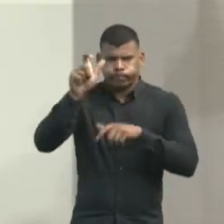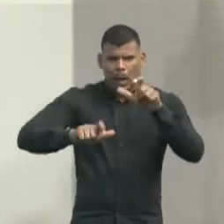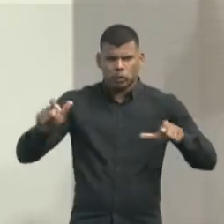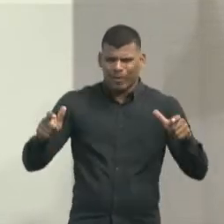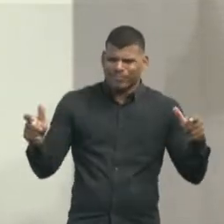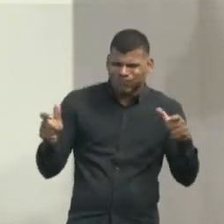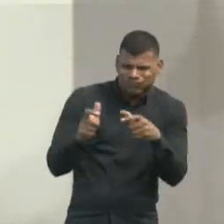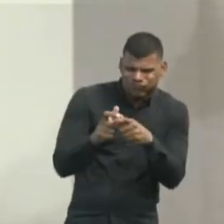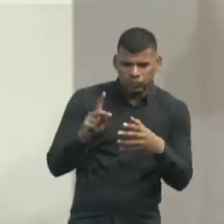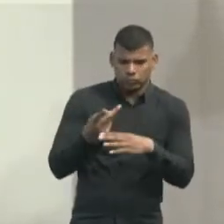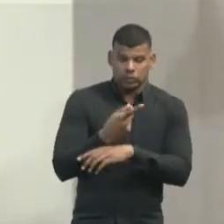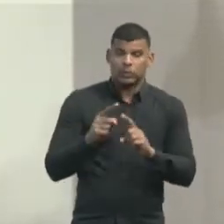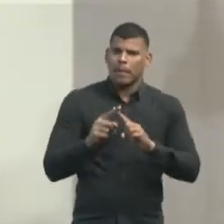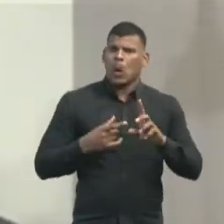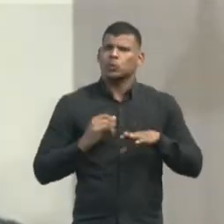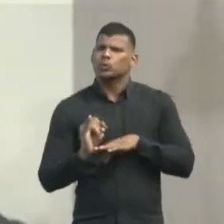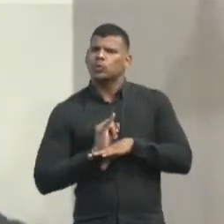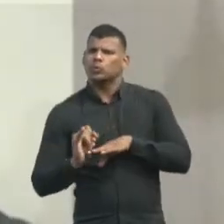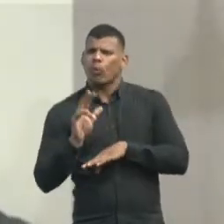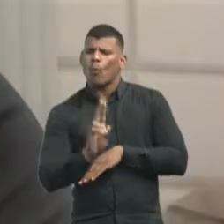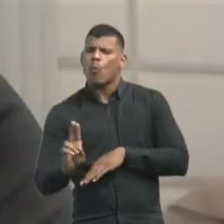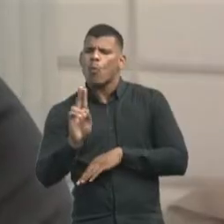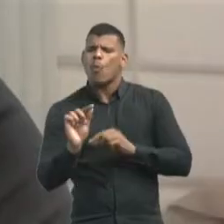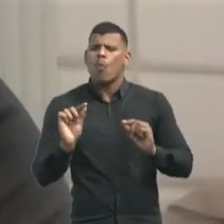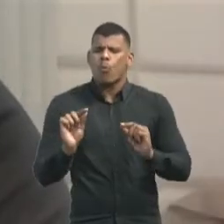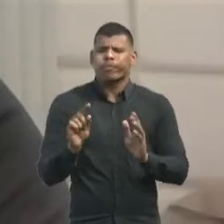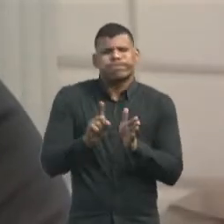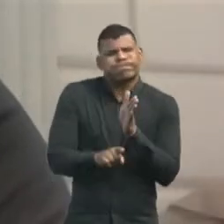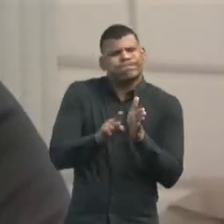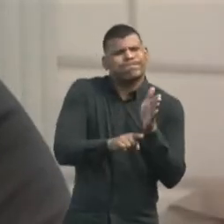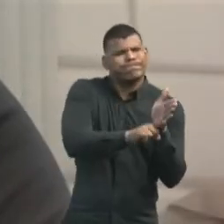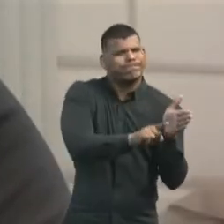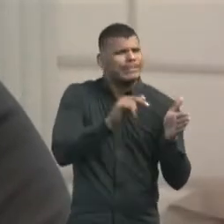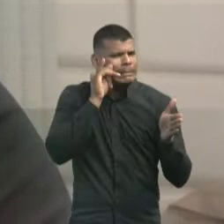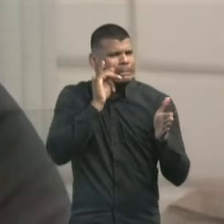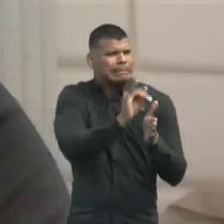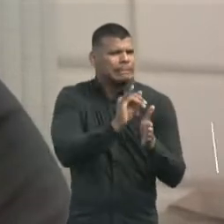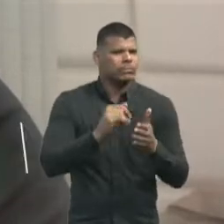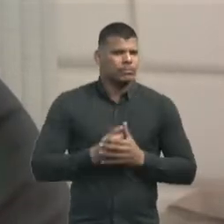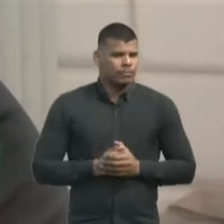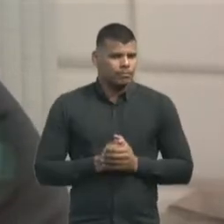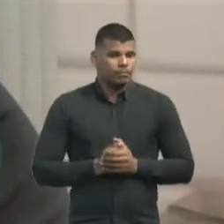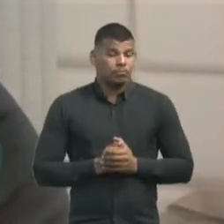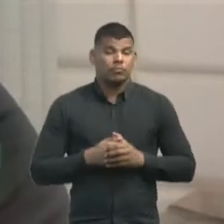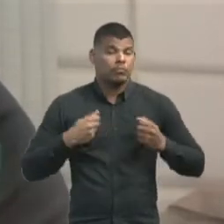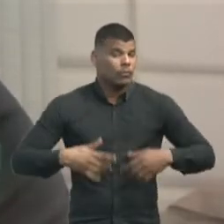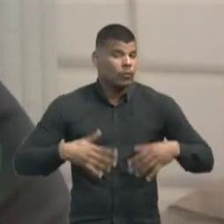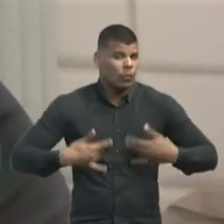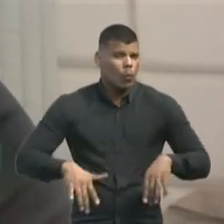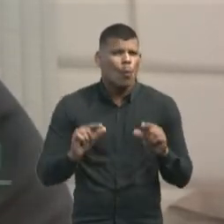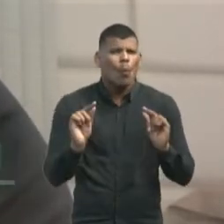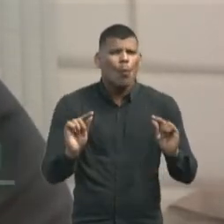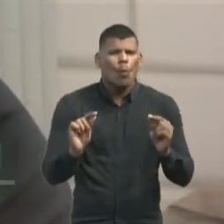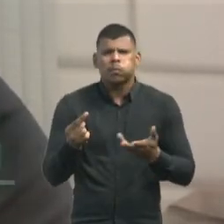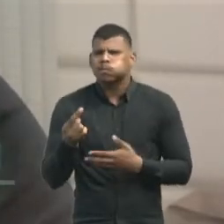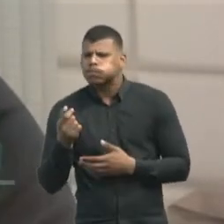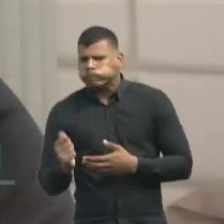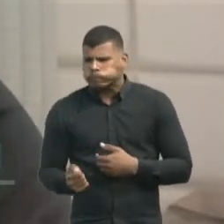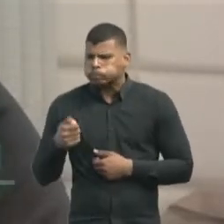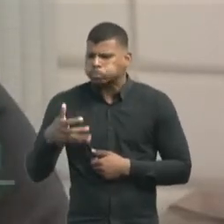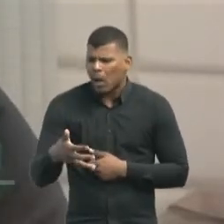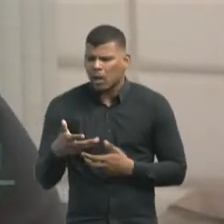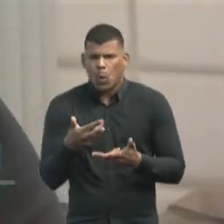estratégias para minimizar os danos. Reduzir todos os gastos, principalmente as despesas fixas,